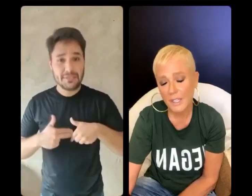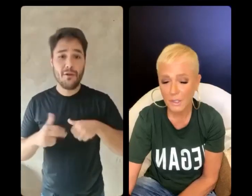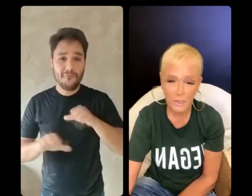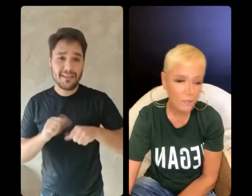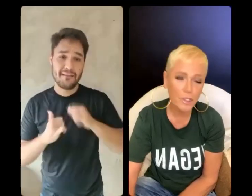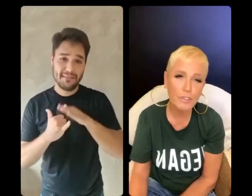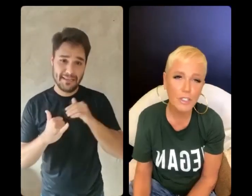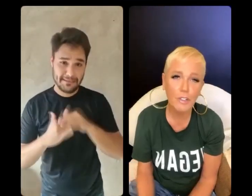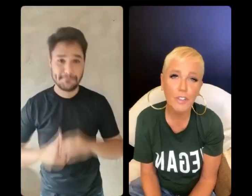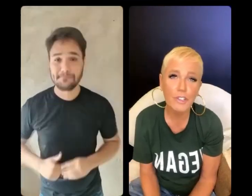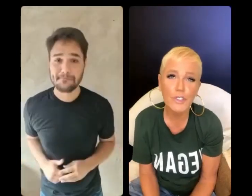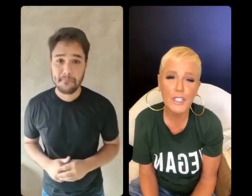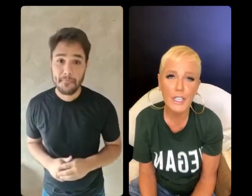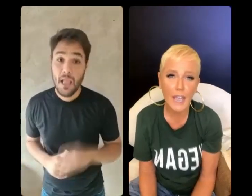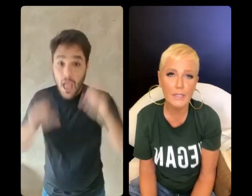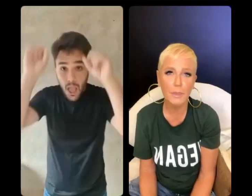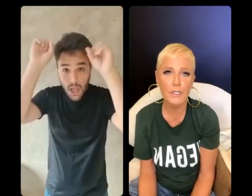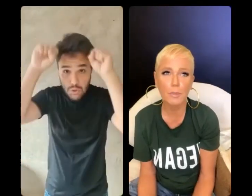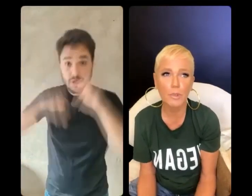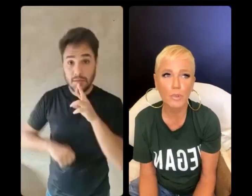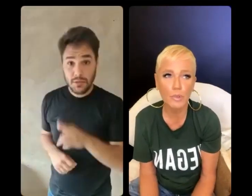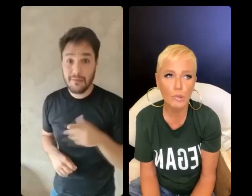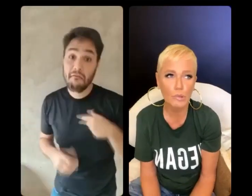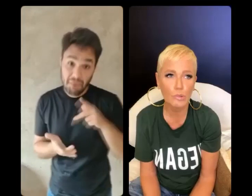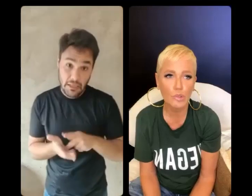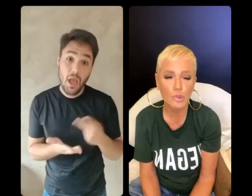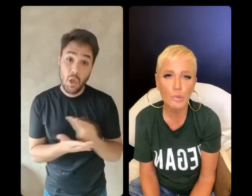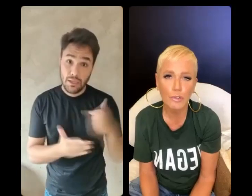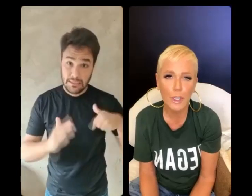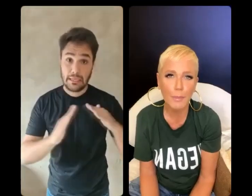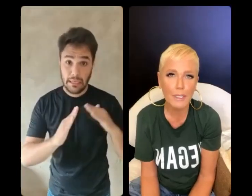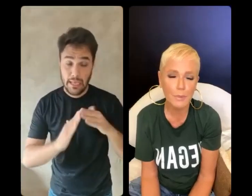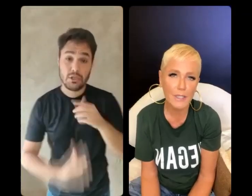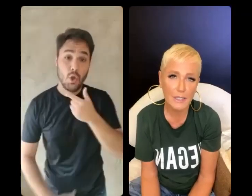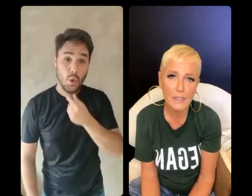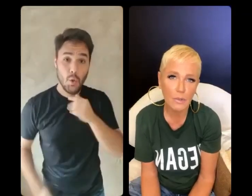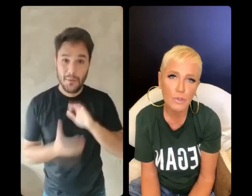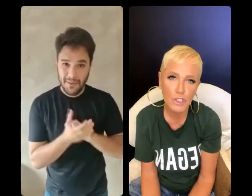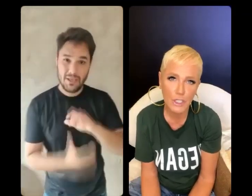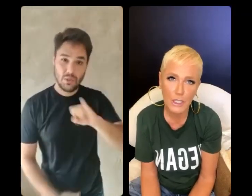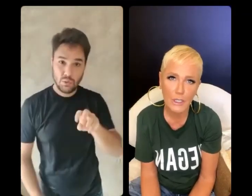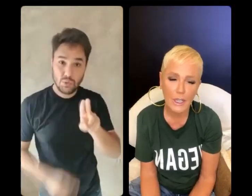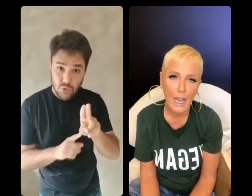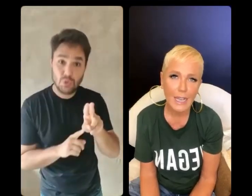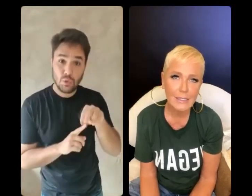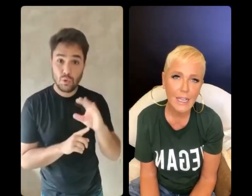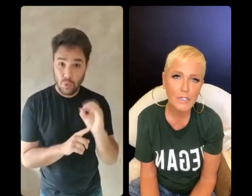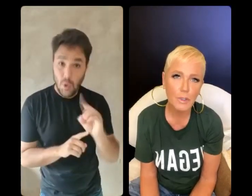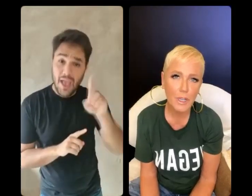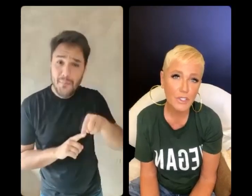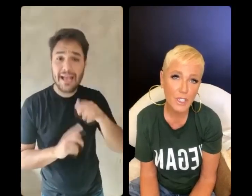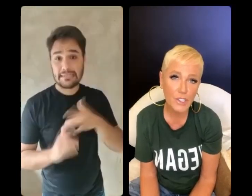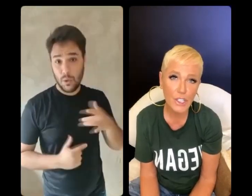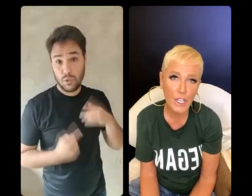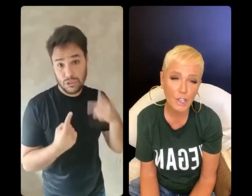É, eu vejo isso aqui em casa. Por exemplo, o Ju foi mais por causa da saúde dele. A Sasha